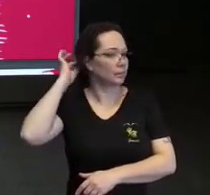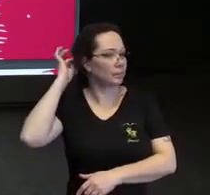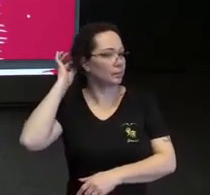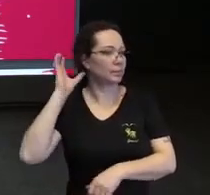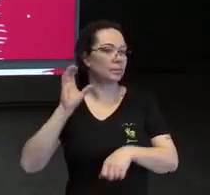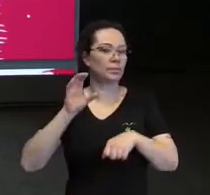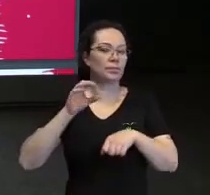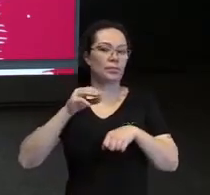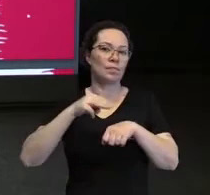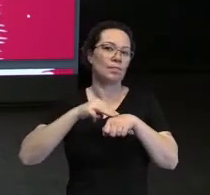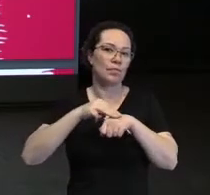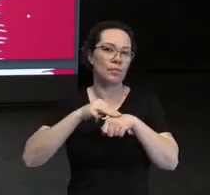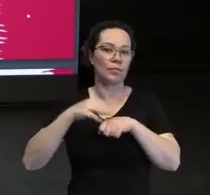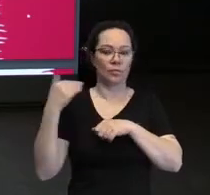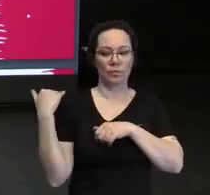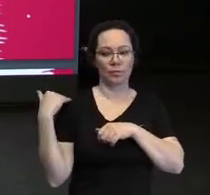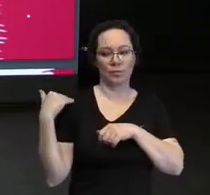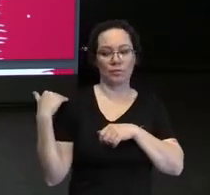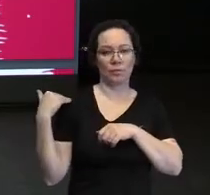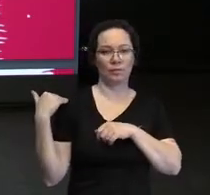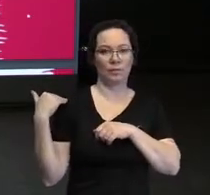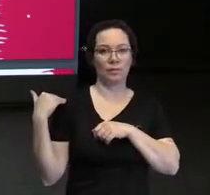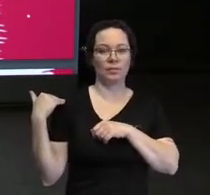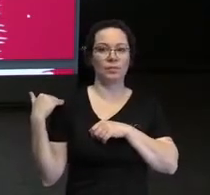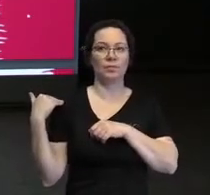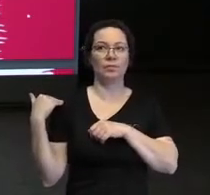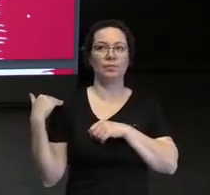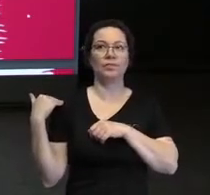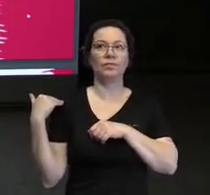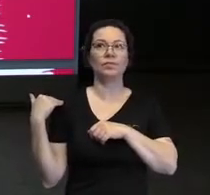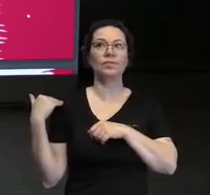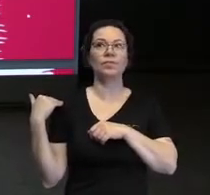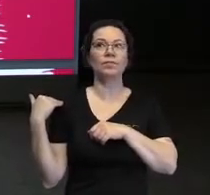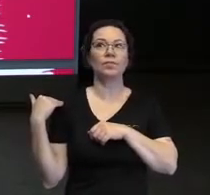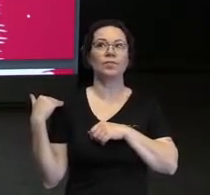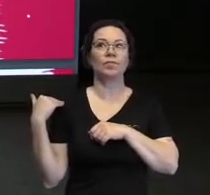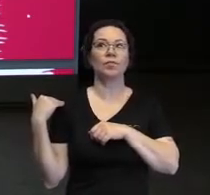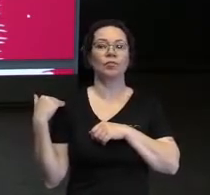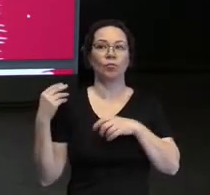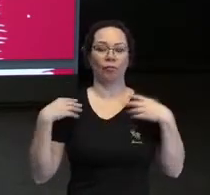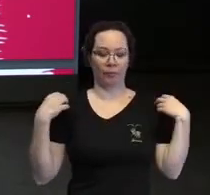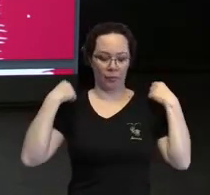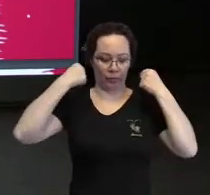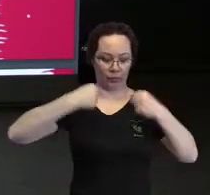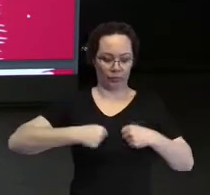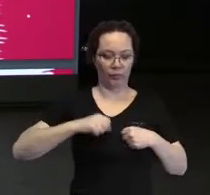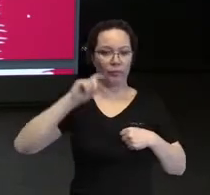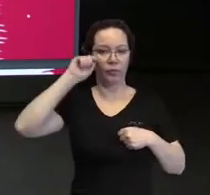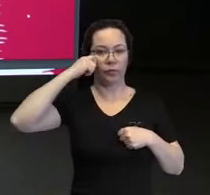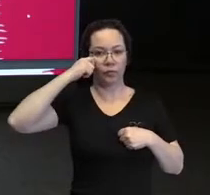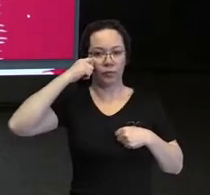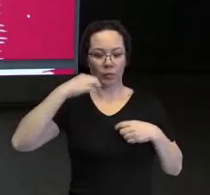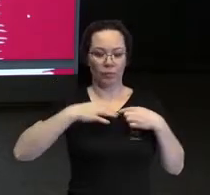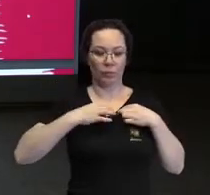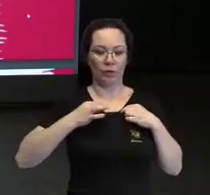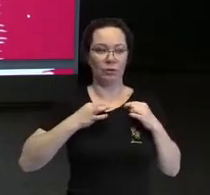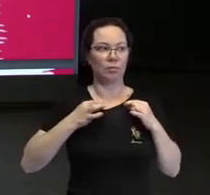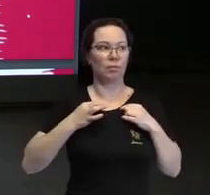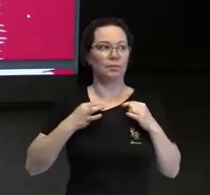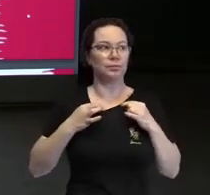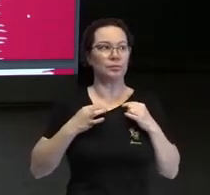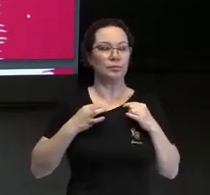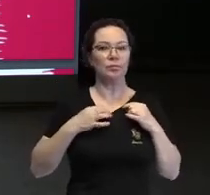castanhos na altura do ombro, estou com um blazer preto, uma camiseta do